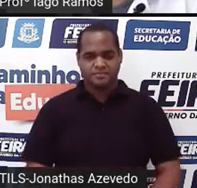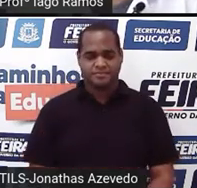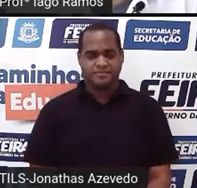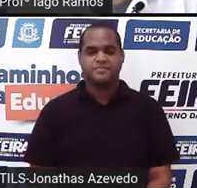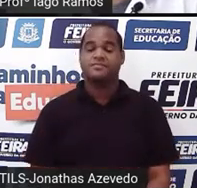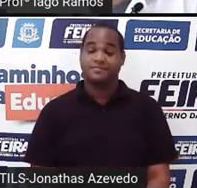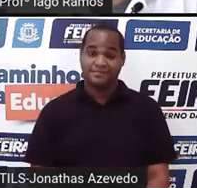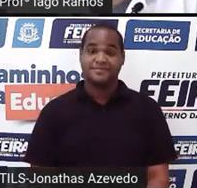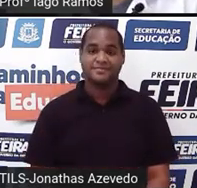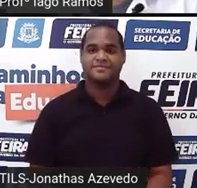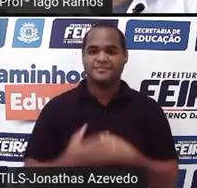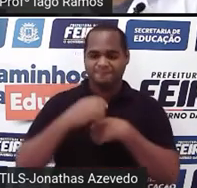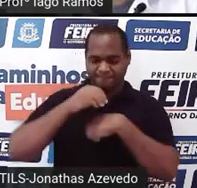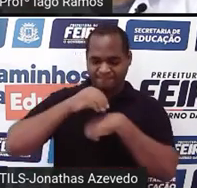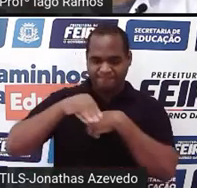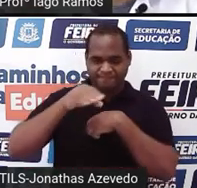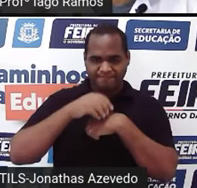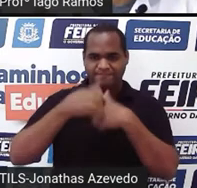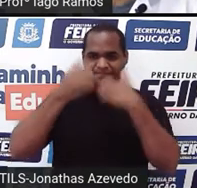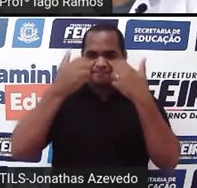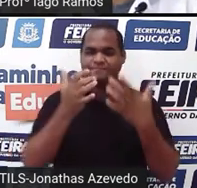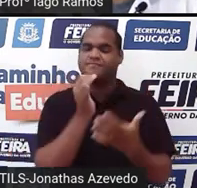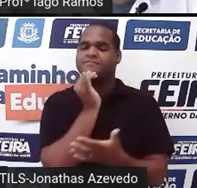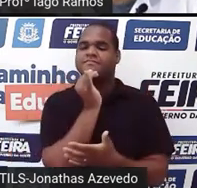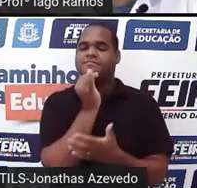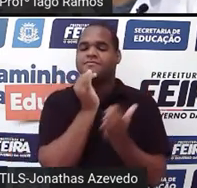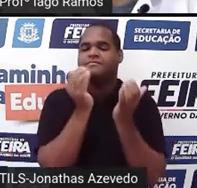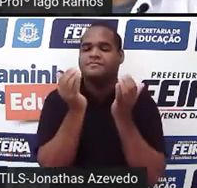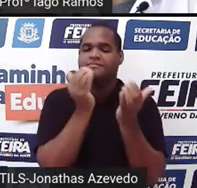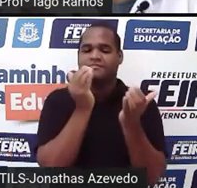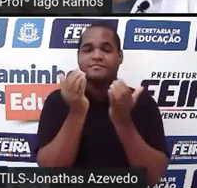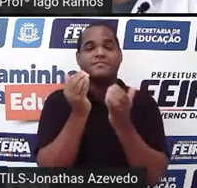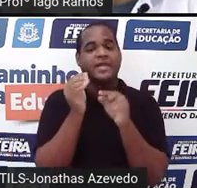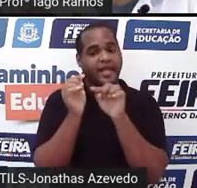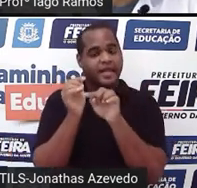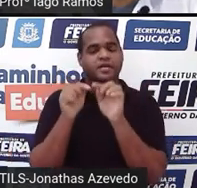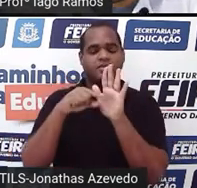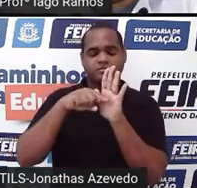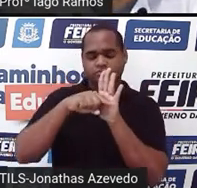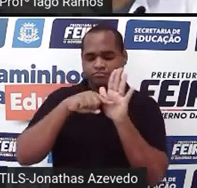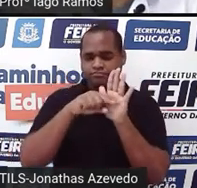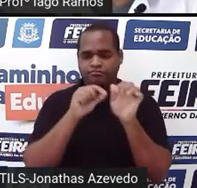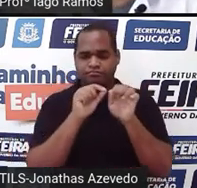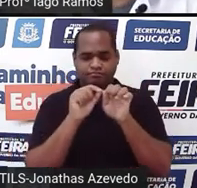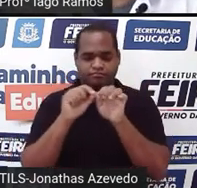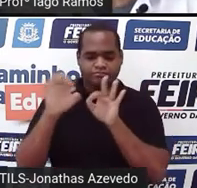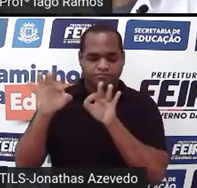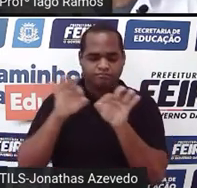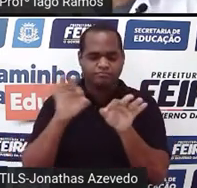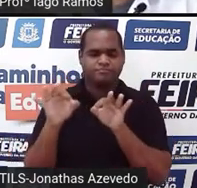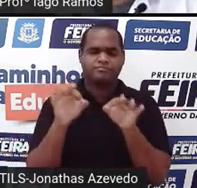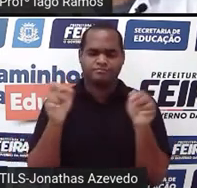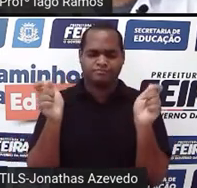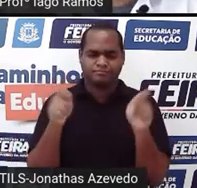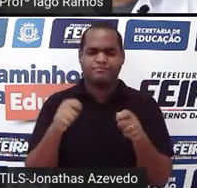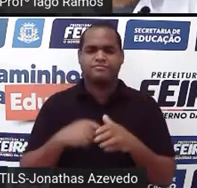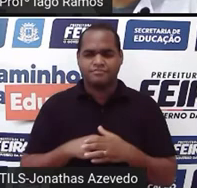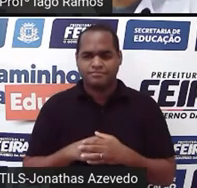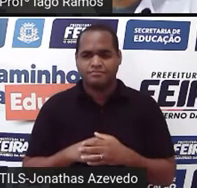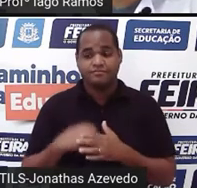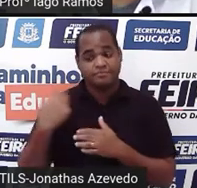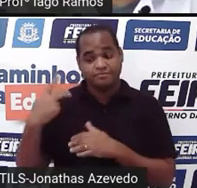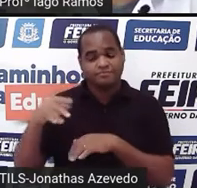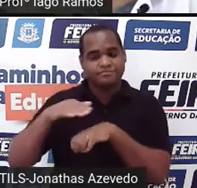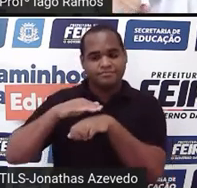Então, vou trazer aqui para você um exemplo, tá? De uma pesquisa que foi feita, certo? E aí, com essa